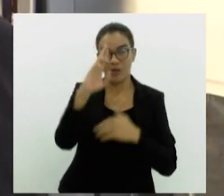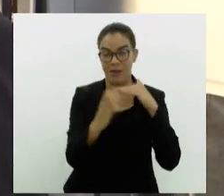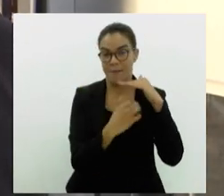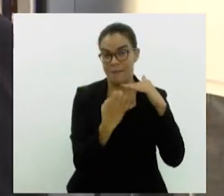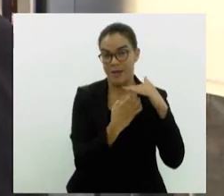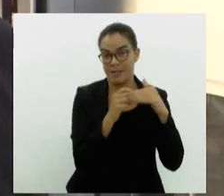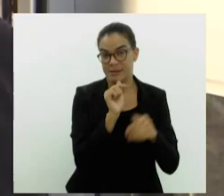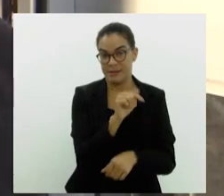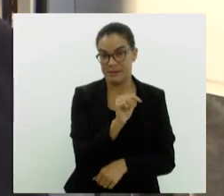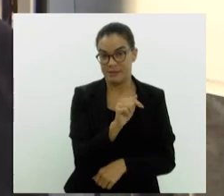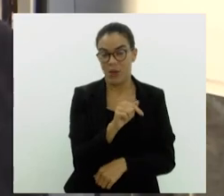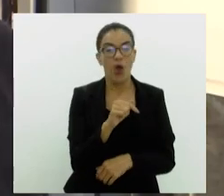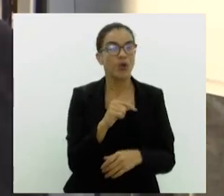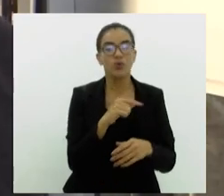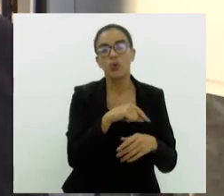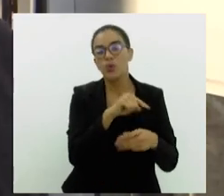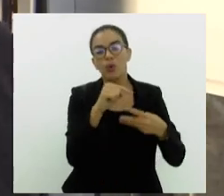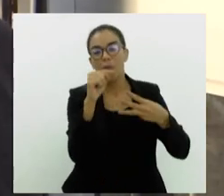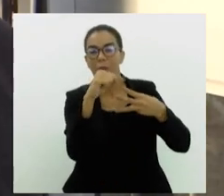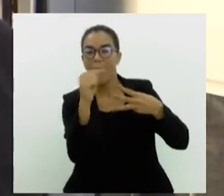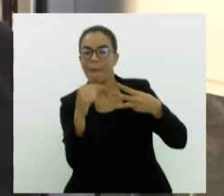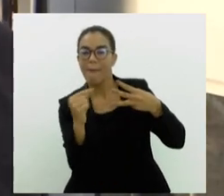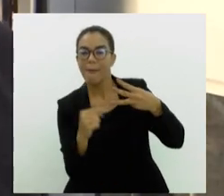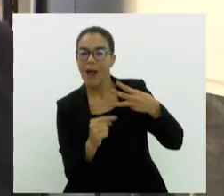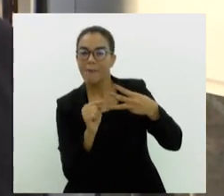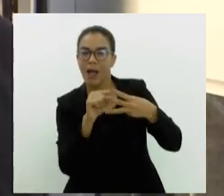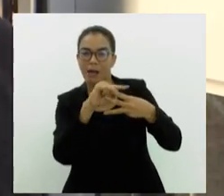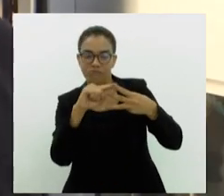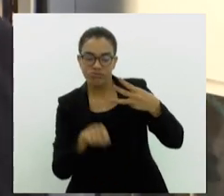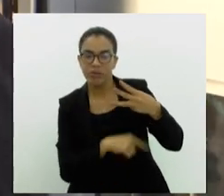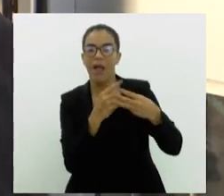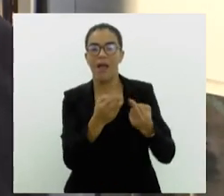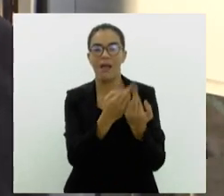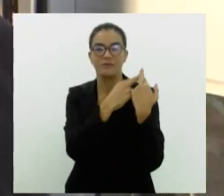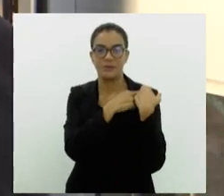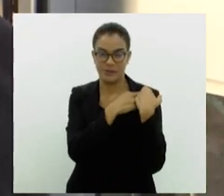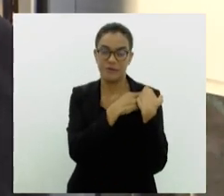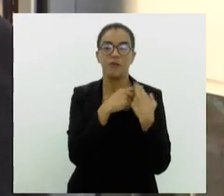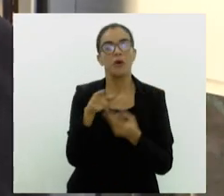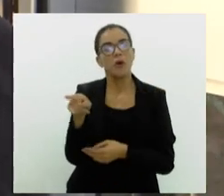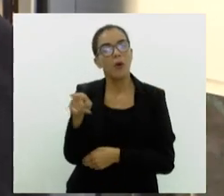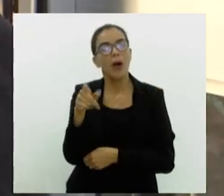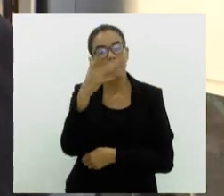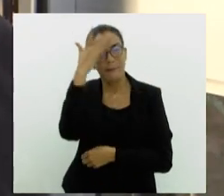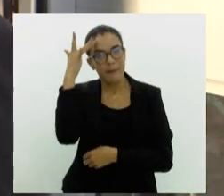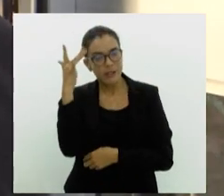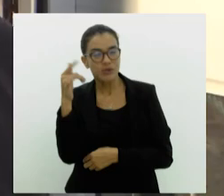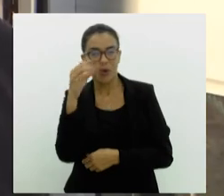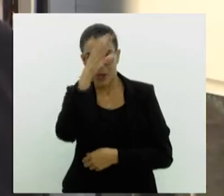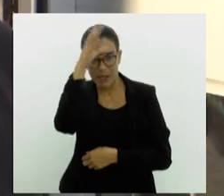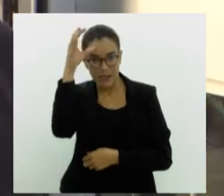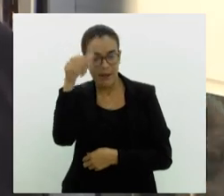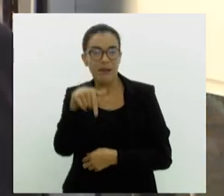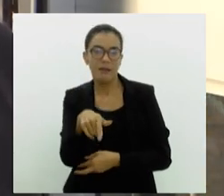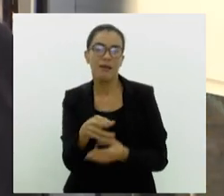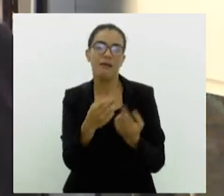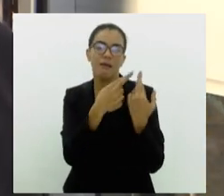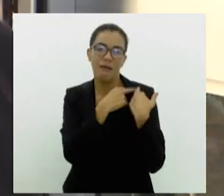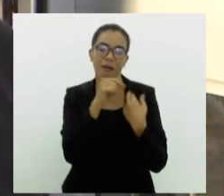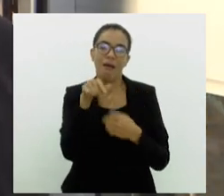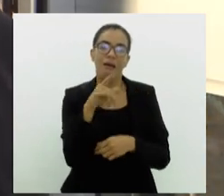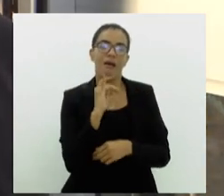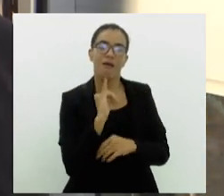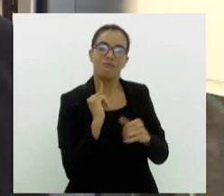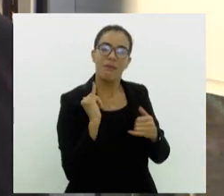empresa. Então todos que estão na cadeia de consumo vão ser responsabilizados. Então o consumidor pode entrar em contato direto com o fornecedor, solicitar a troca da